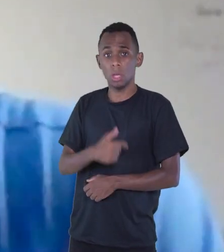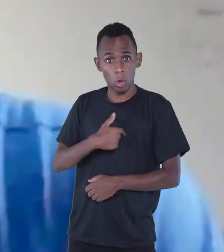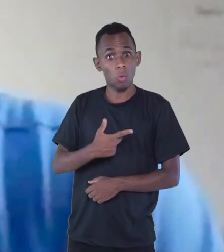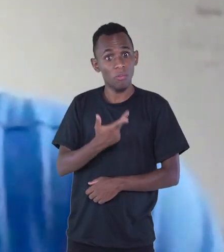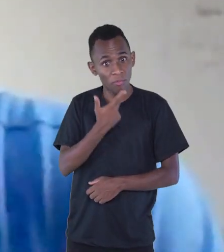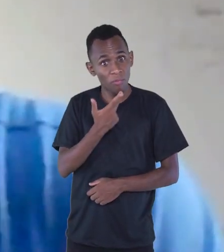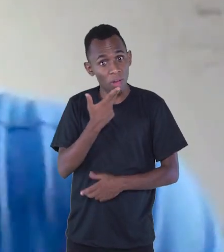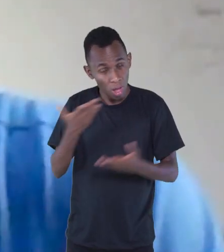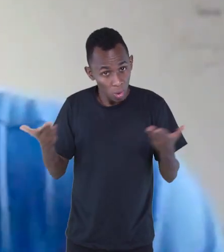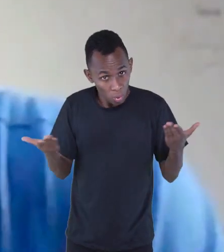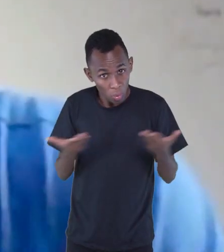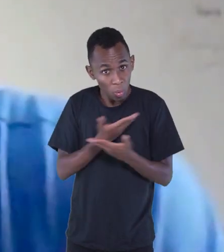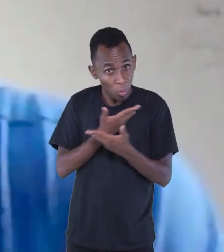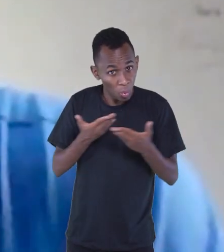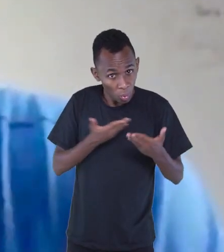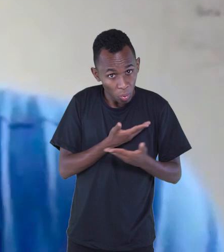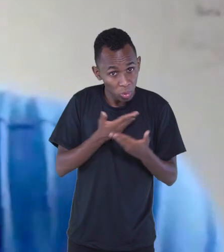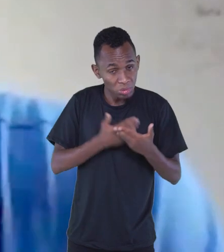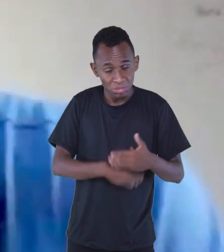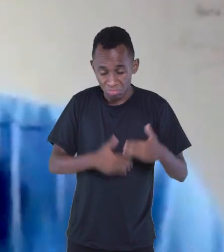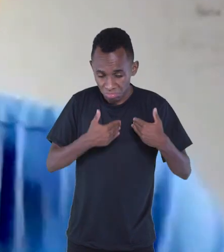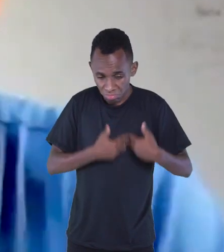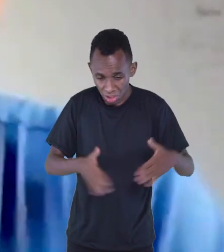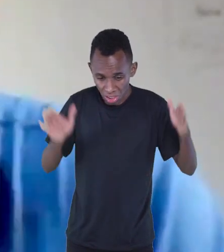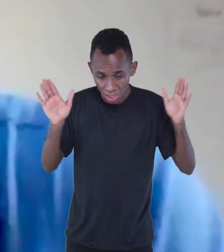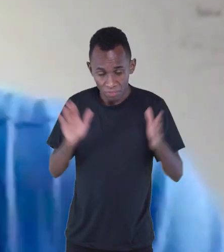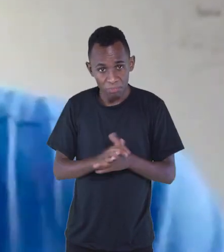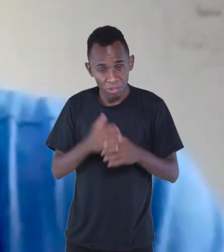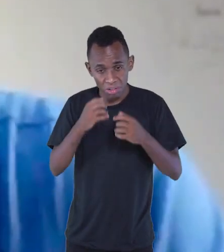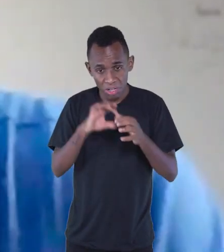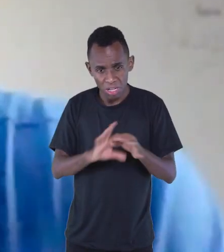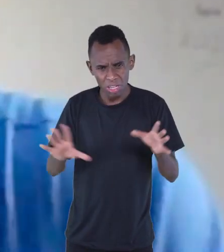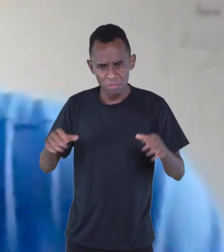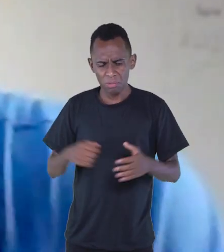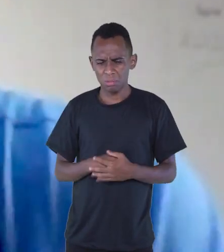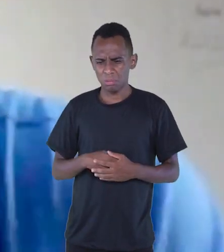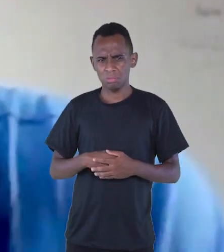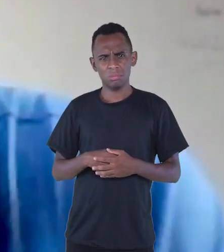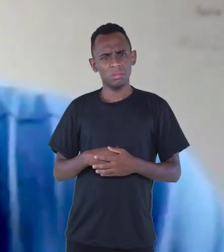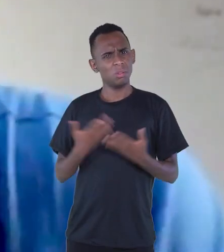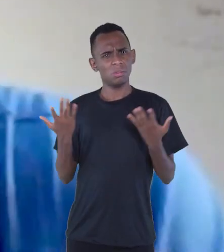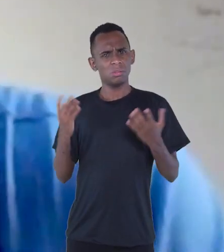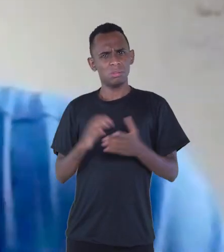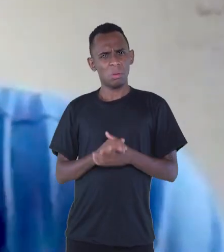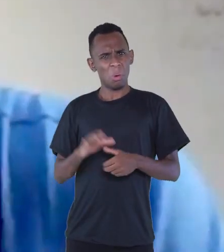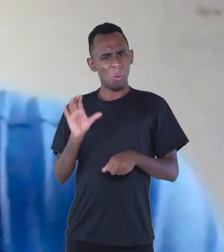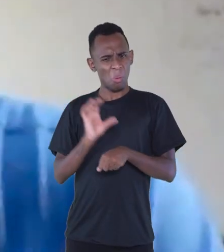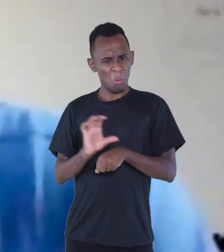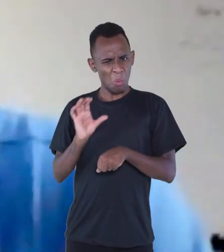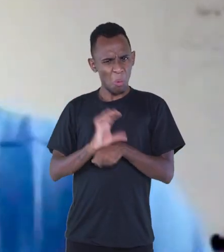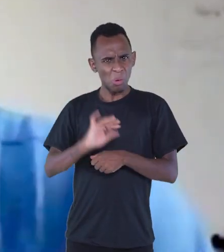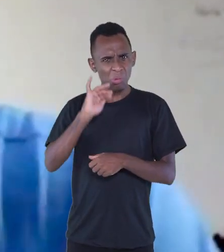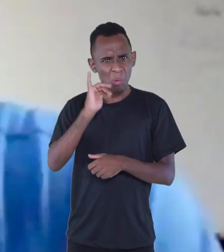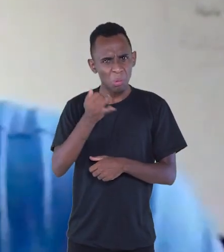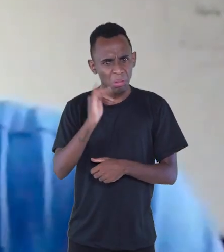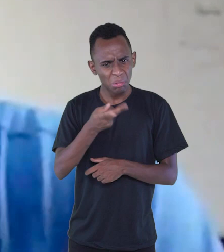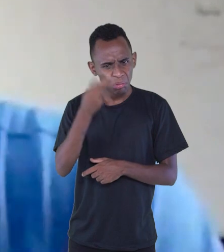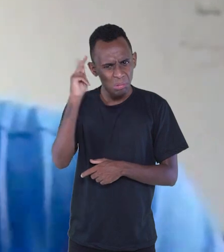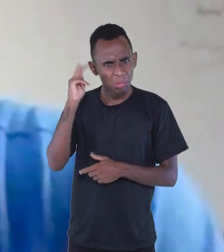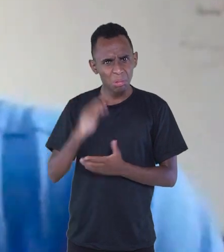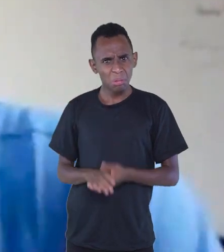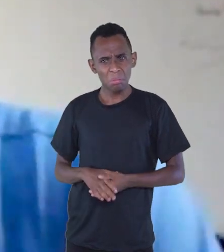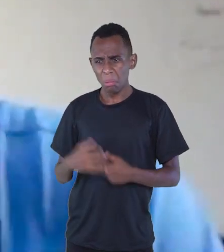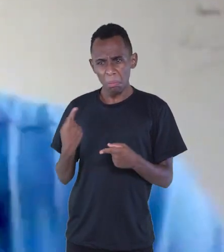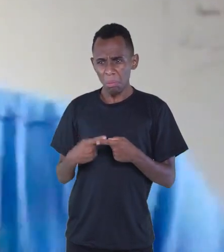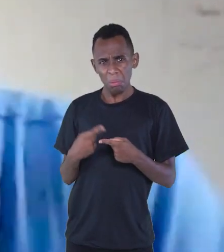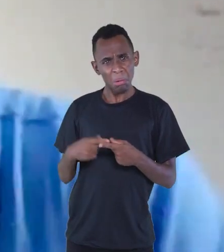hoje com o coração aberto. Eu olhava e falava, mas que bobagem. Curso de contador de histórias. Que besteira